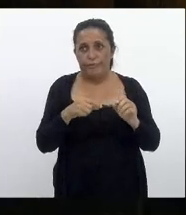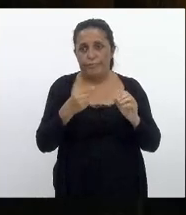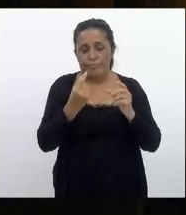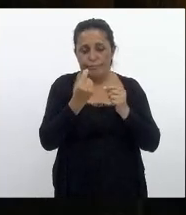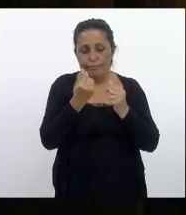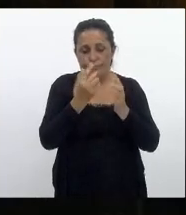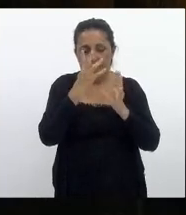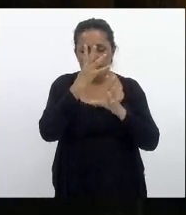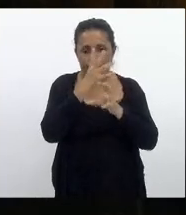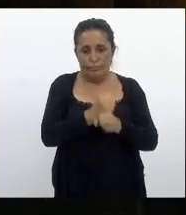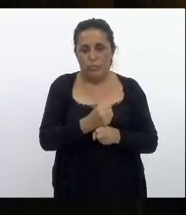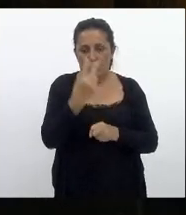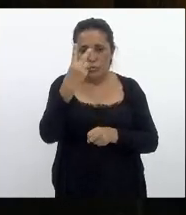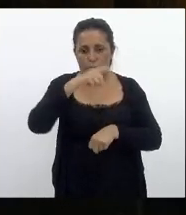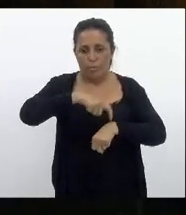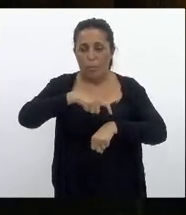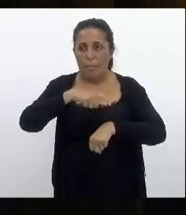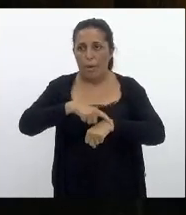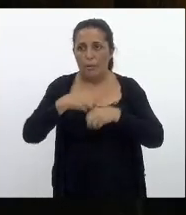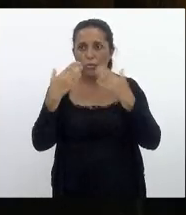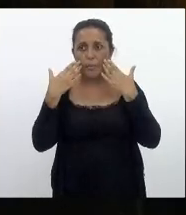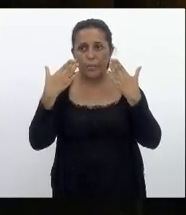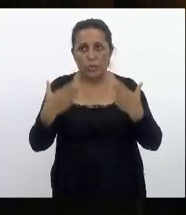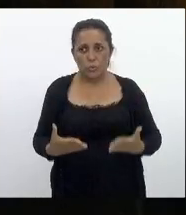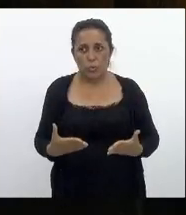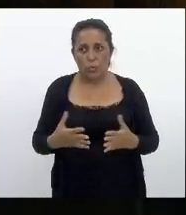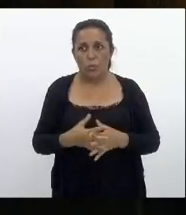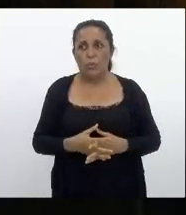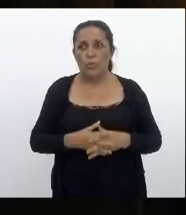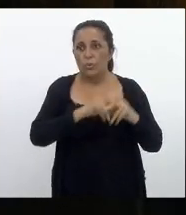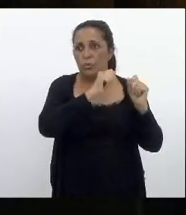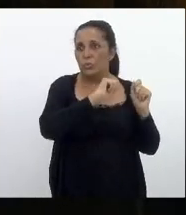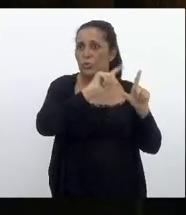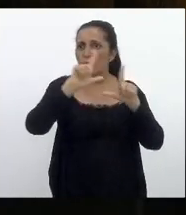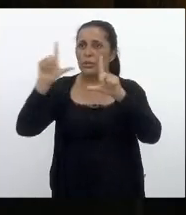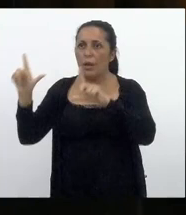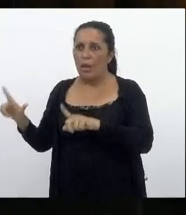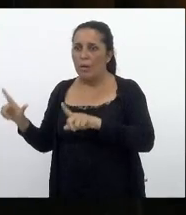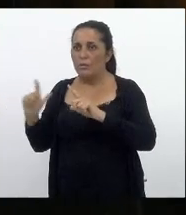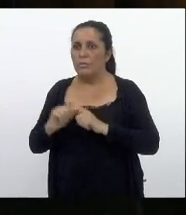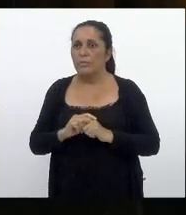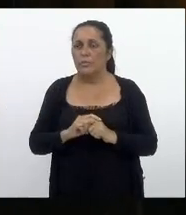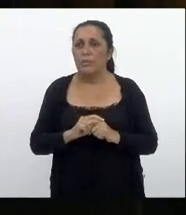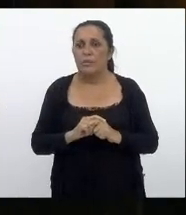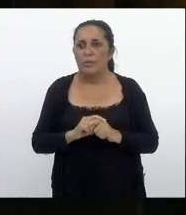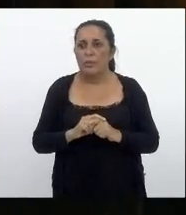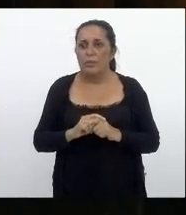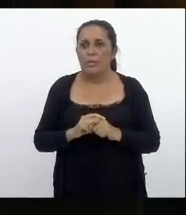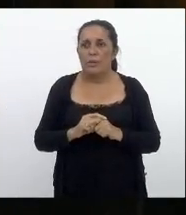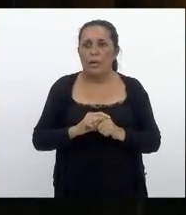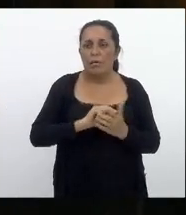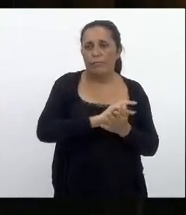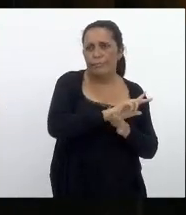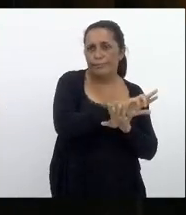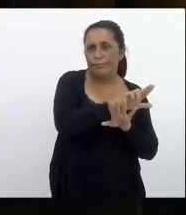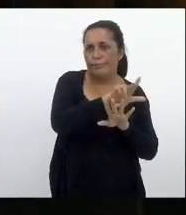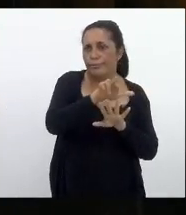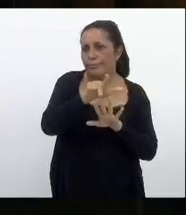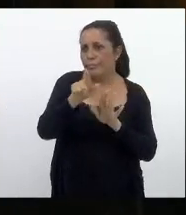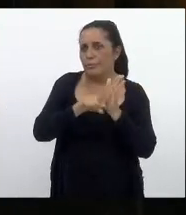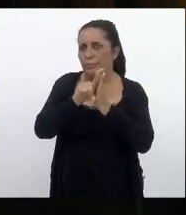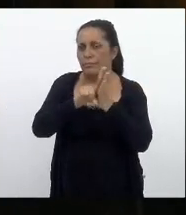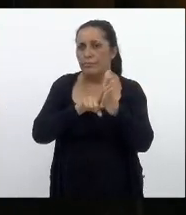deles quando ele apresentou num dos slides a avaliação de diagnóstico do